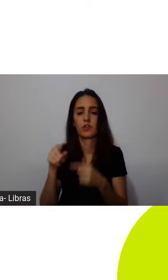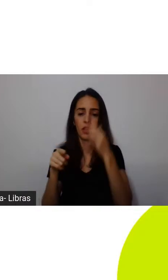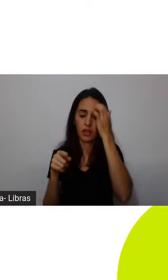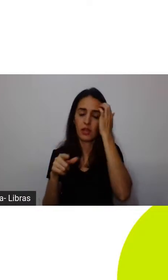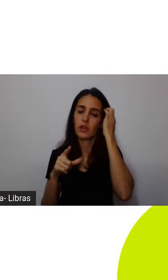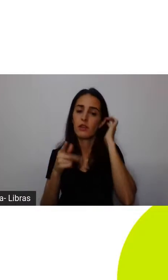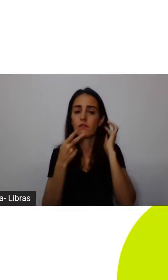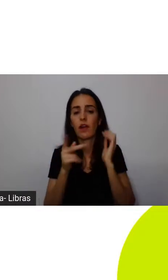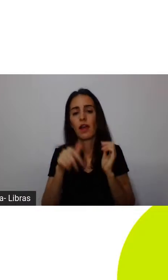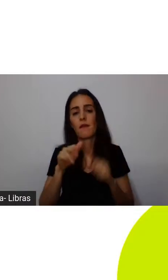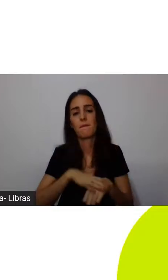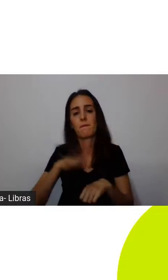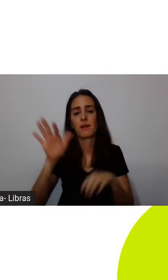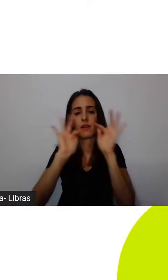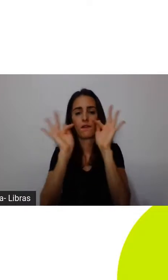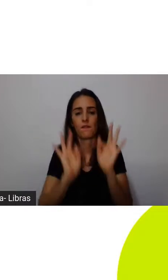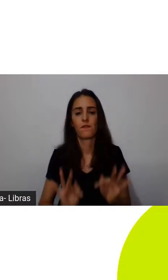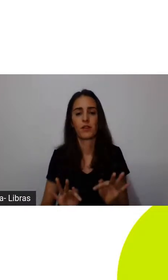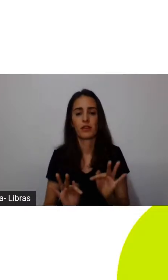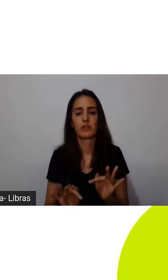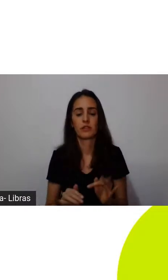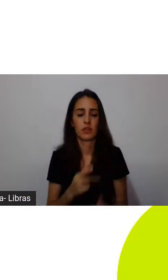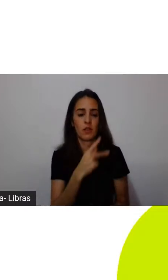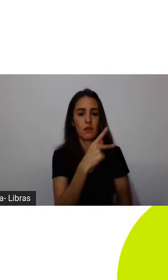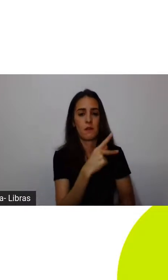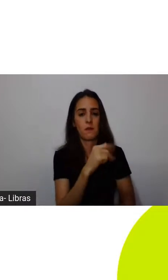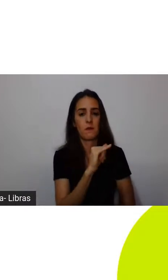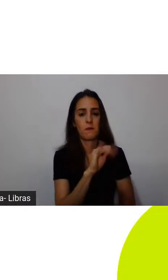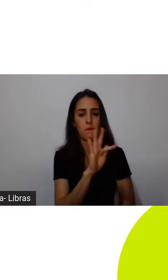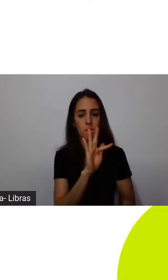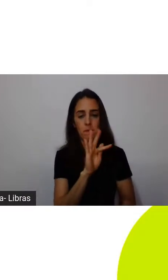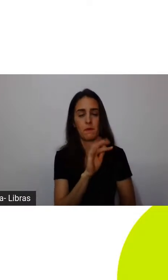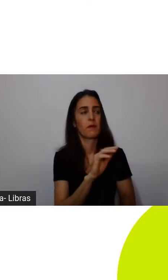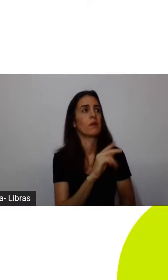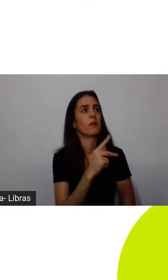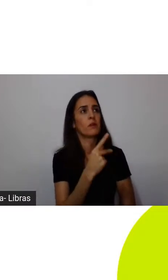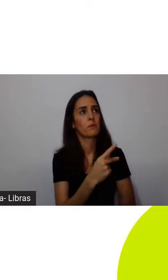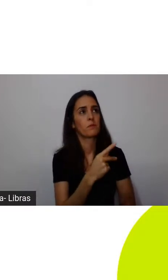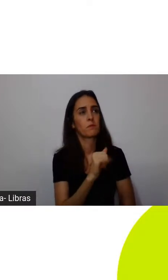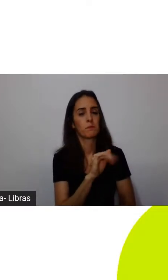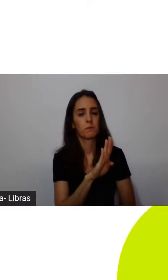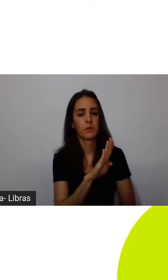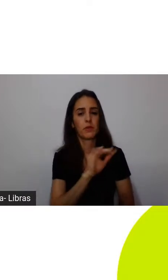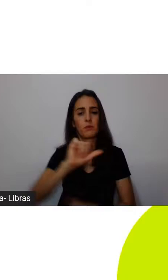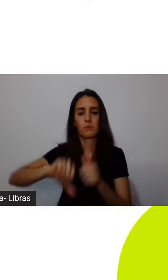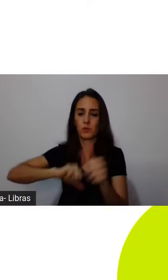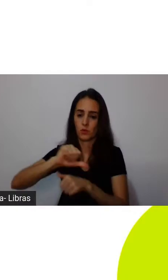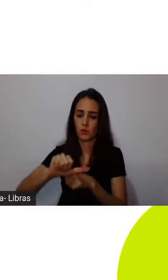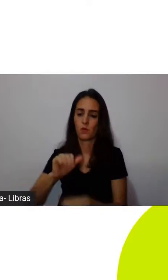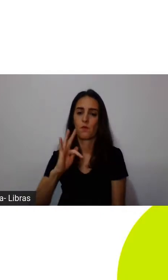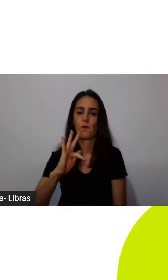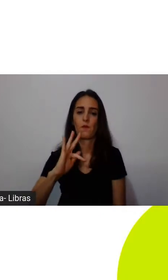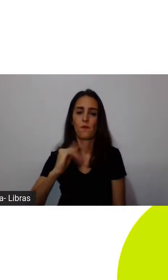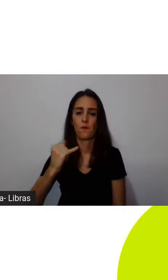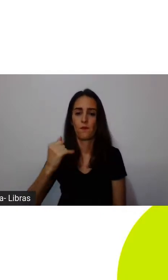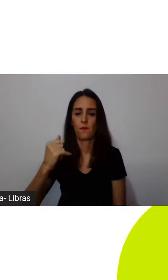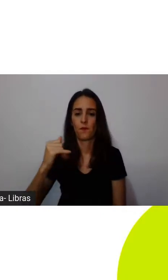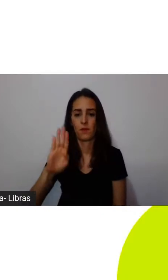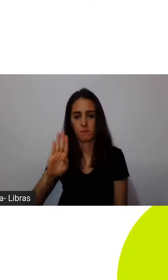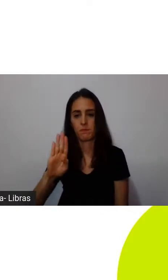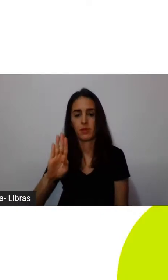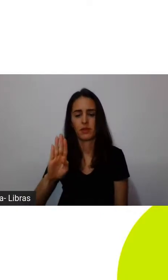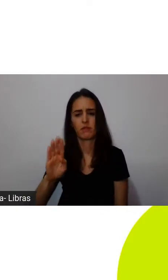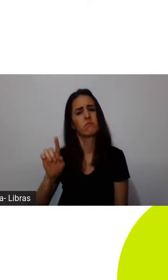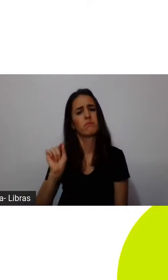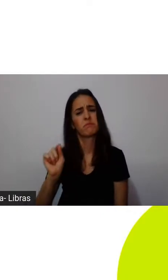interno bruto, pelo FIB, o índice de felicidade interna bruta. E algumas características do FIB é